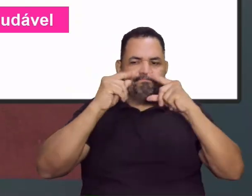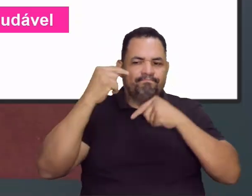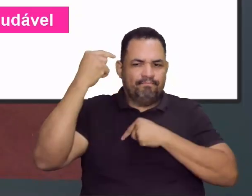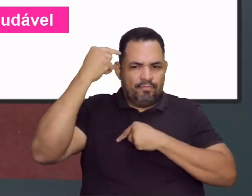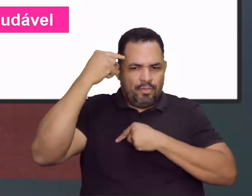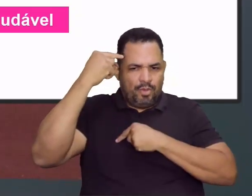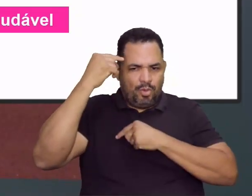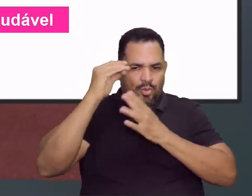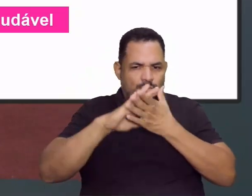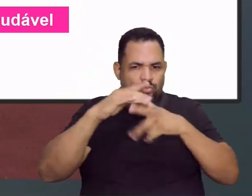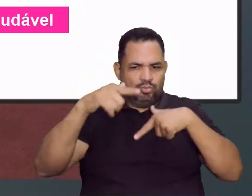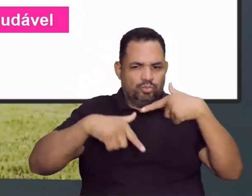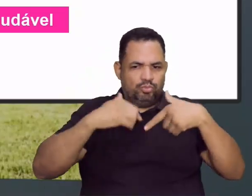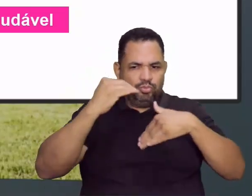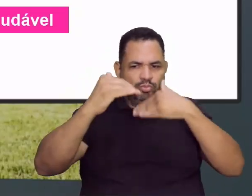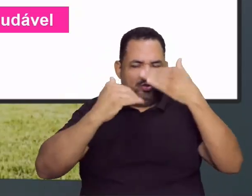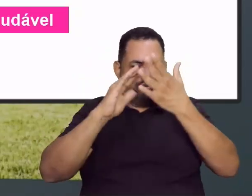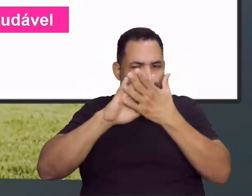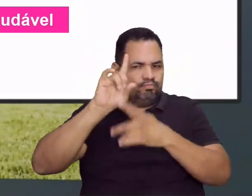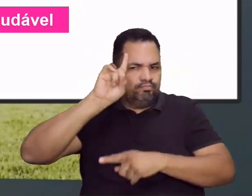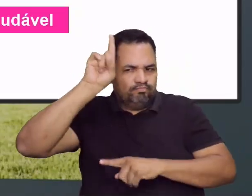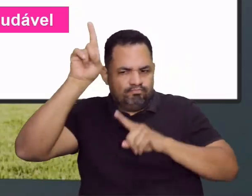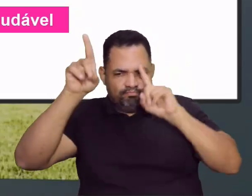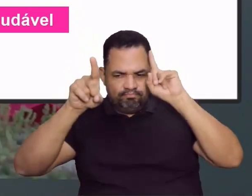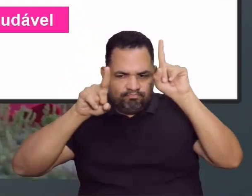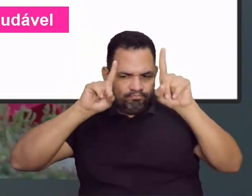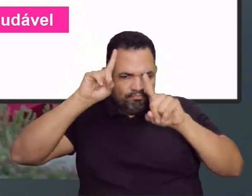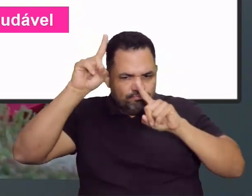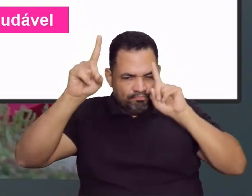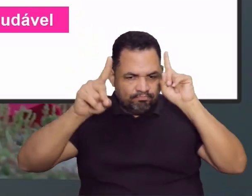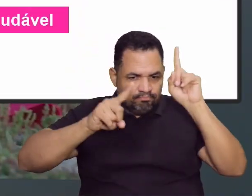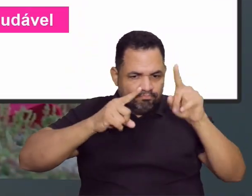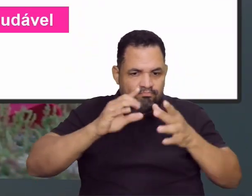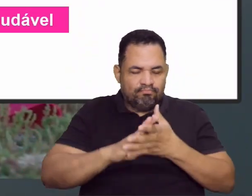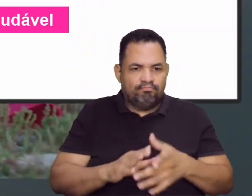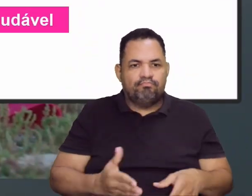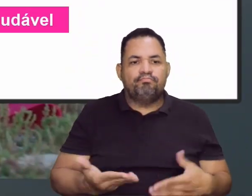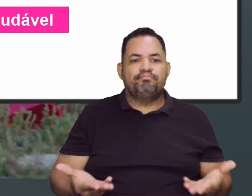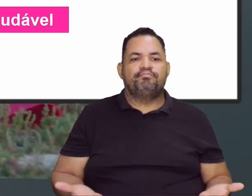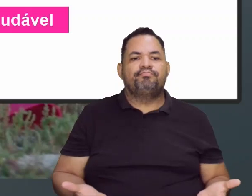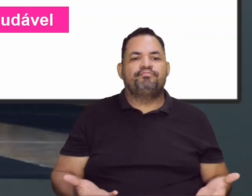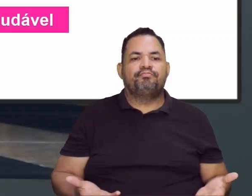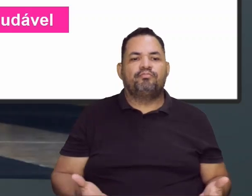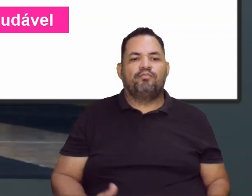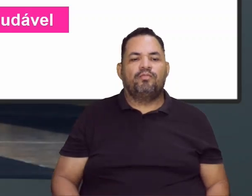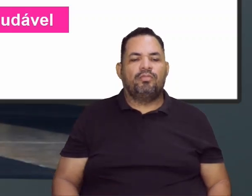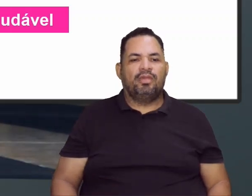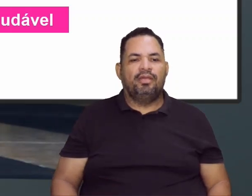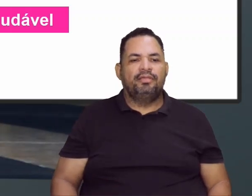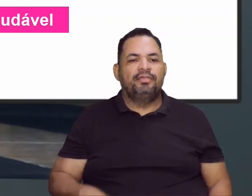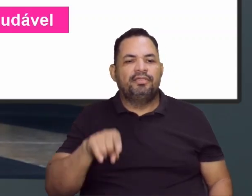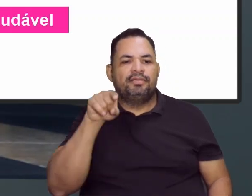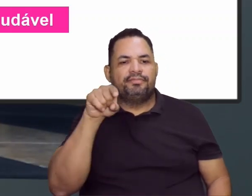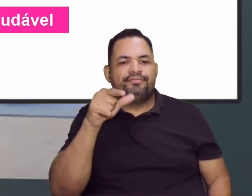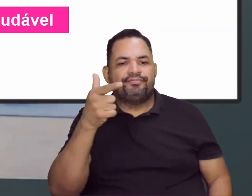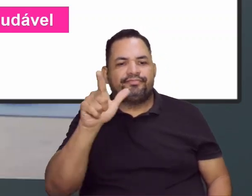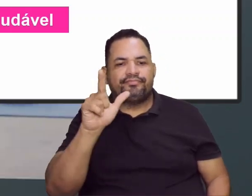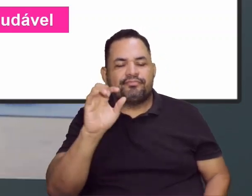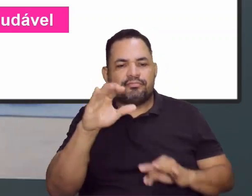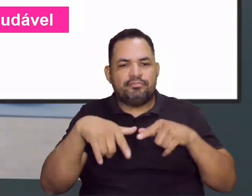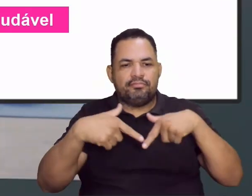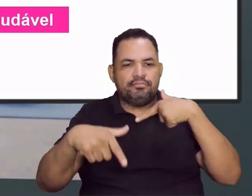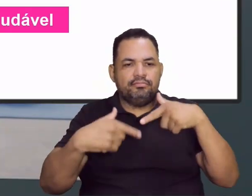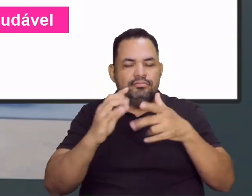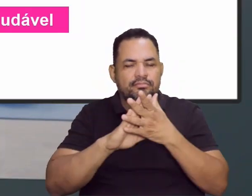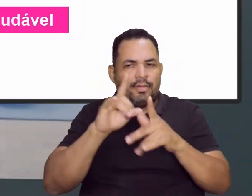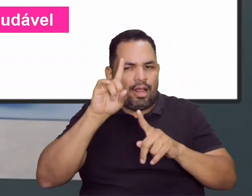consigo trabalhar o desenvolvimento da criatividade. Afinal de contas, você consegue trabalhar